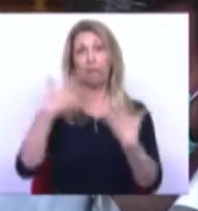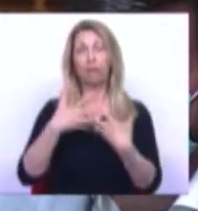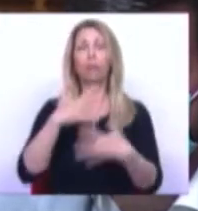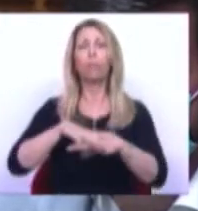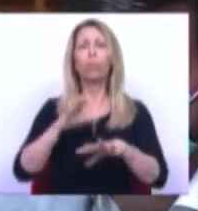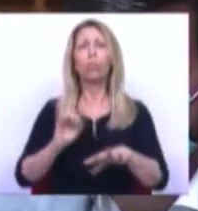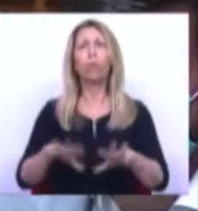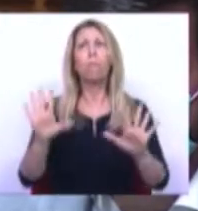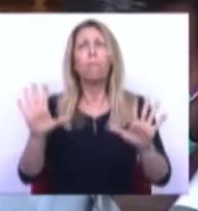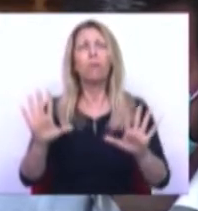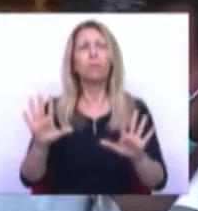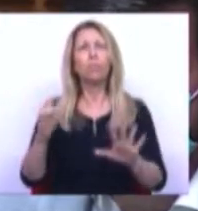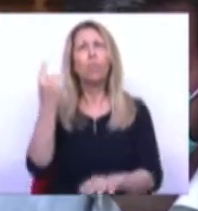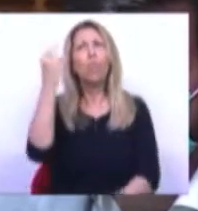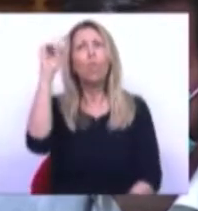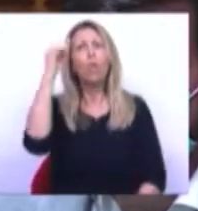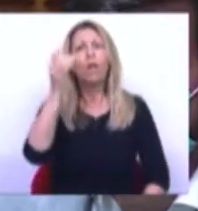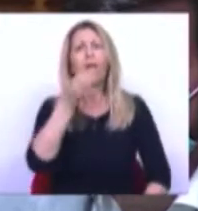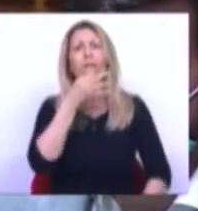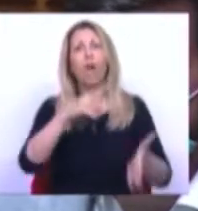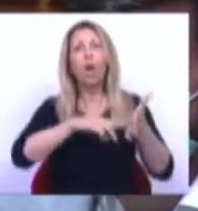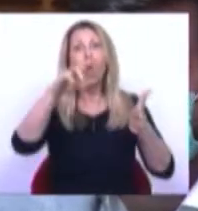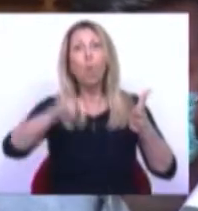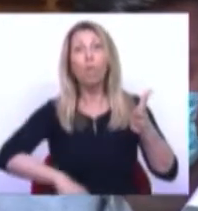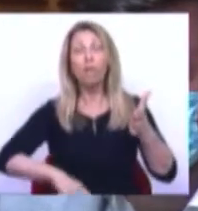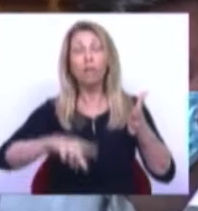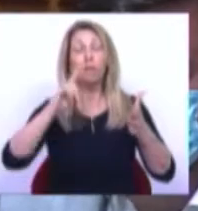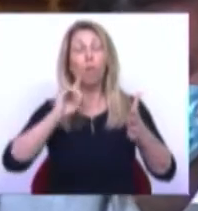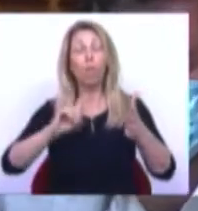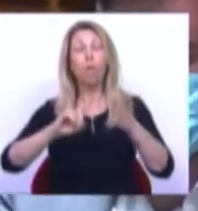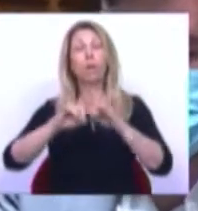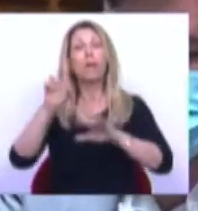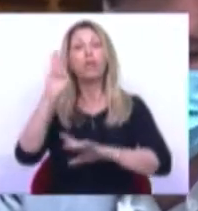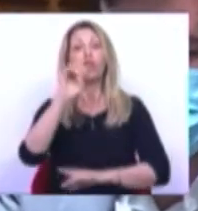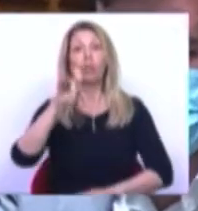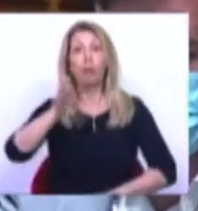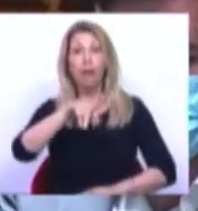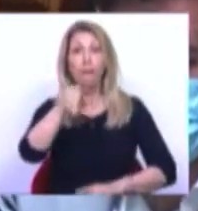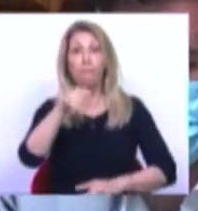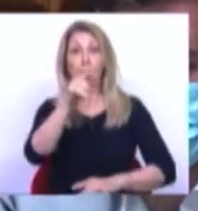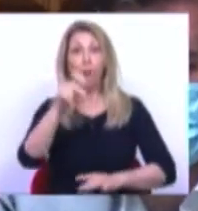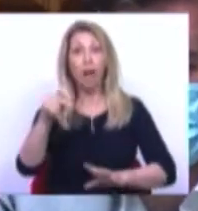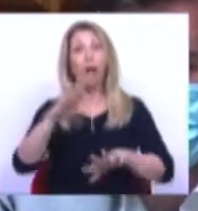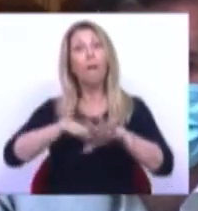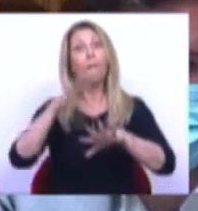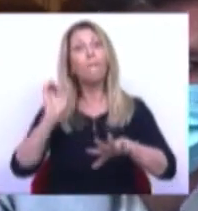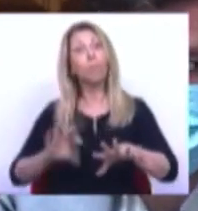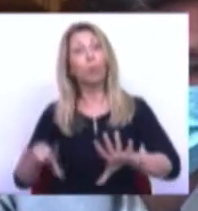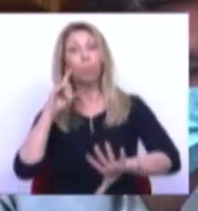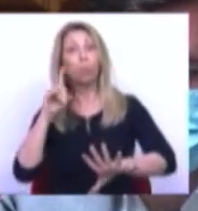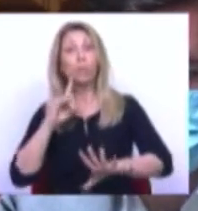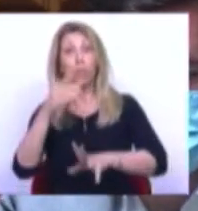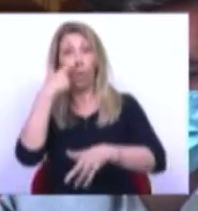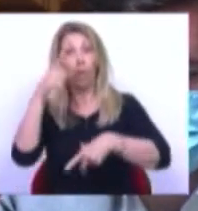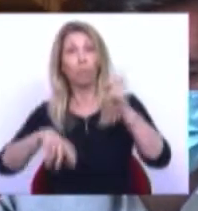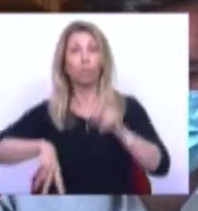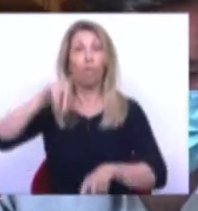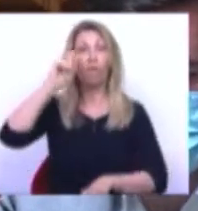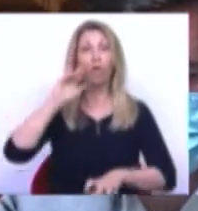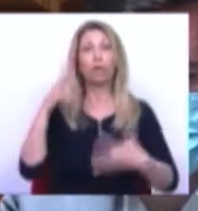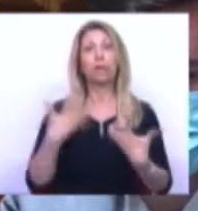única menção à Convenção de Genebra de Proteção das Pessoas Refugiadas. Eu percebo que da parte do requerente do debate não haja,